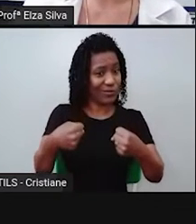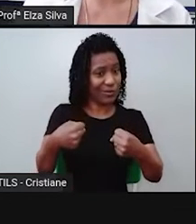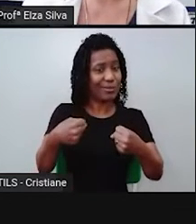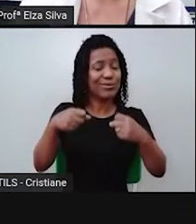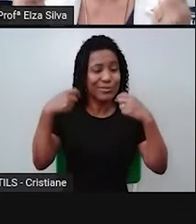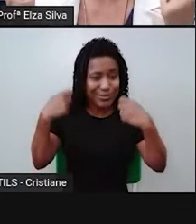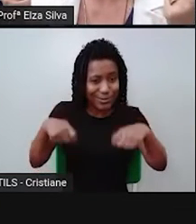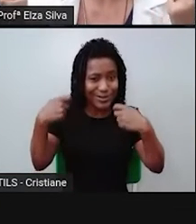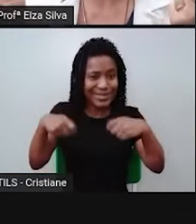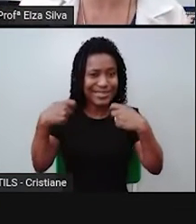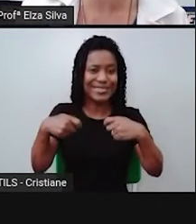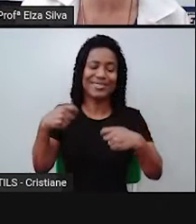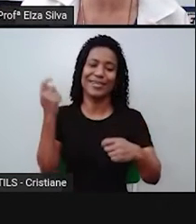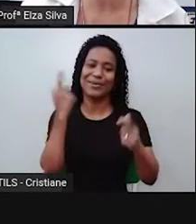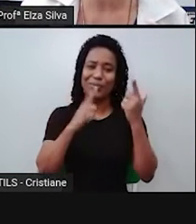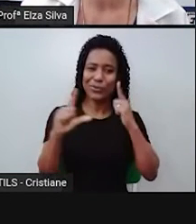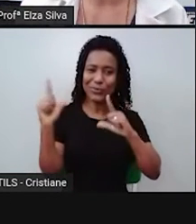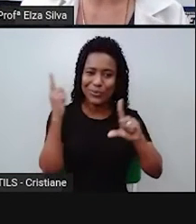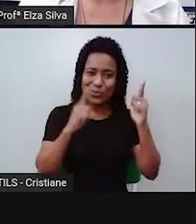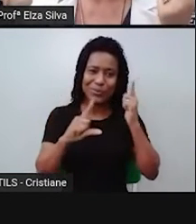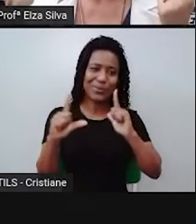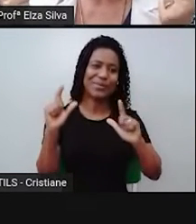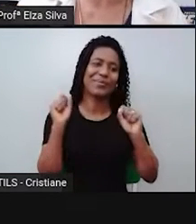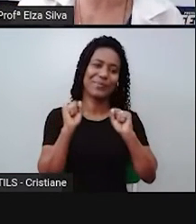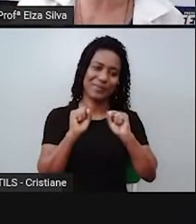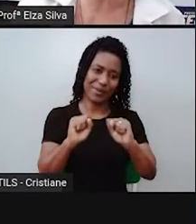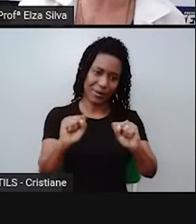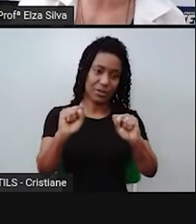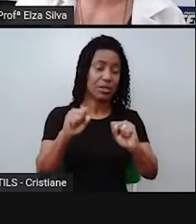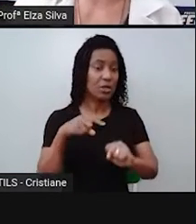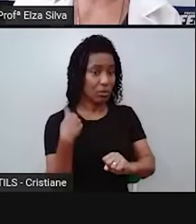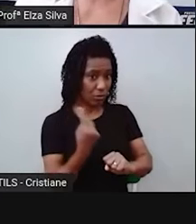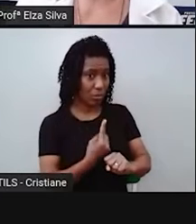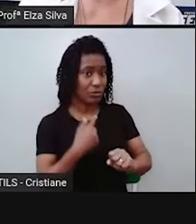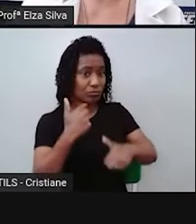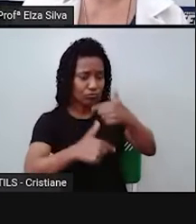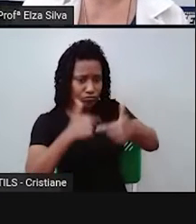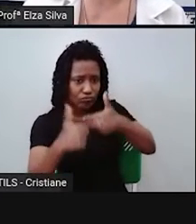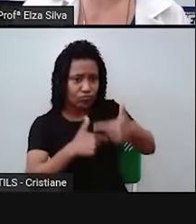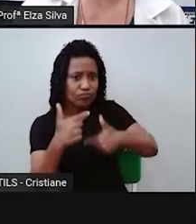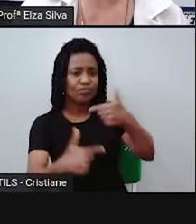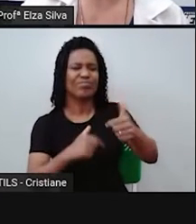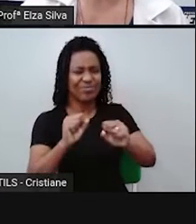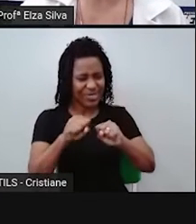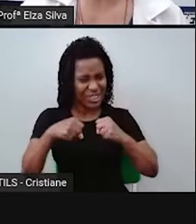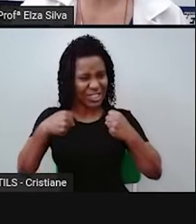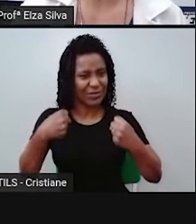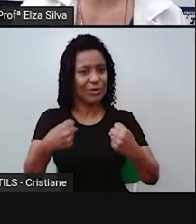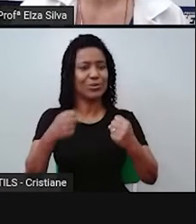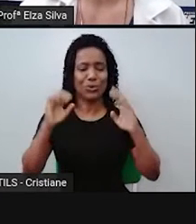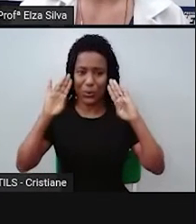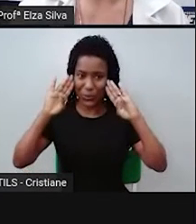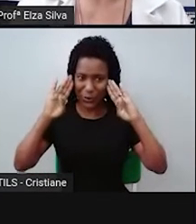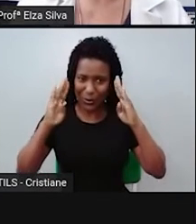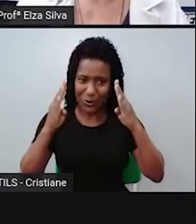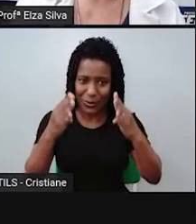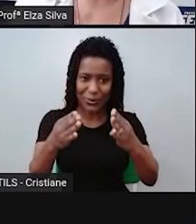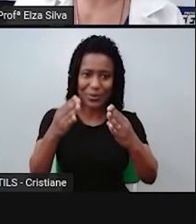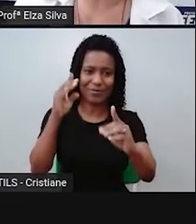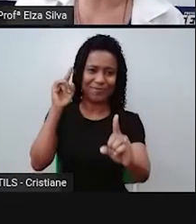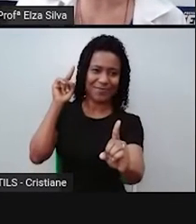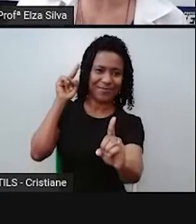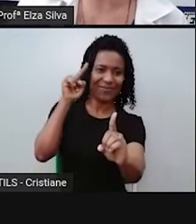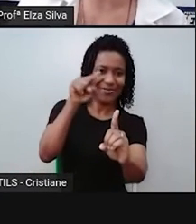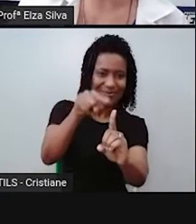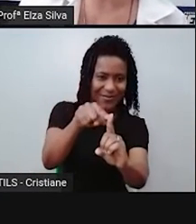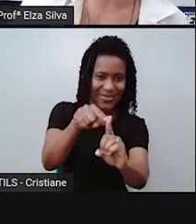nós temos que trabalhar duro, trabalhar muito para alcançar os nossos objetivos. E não foi isso